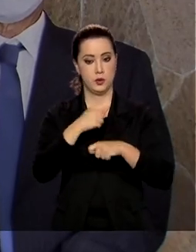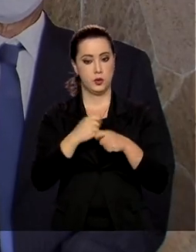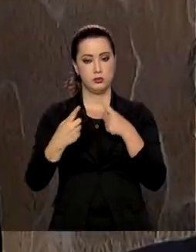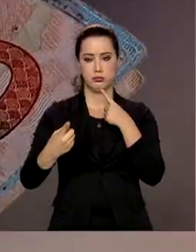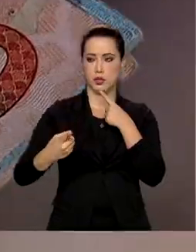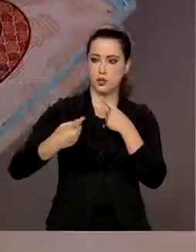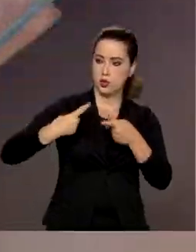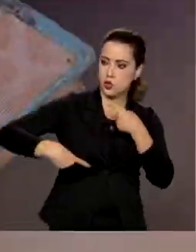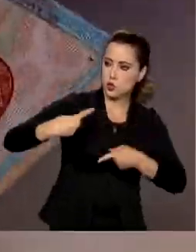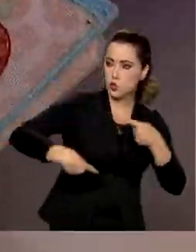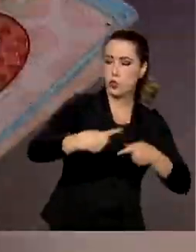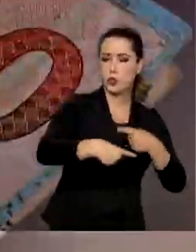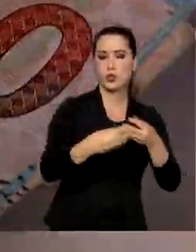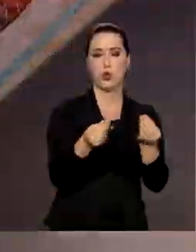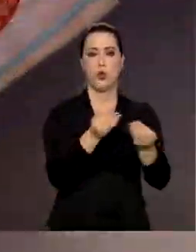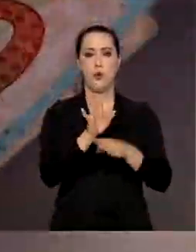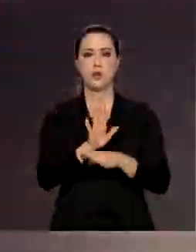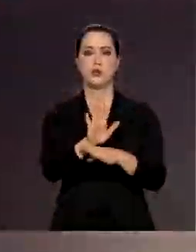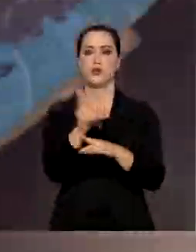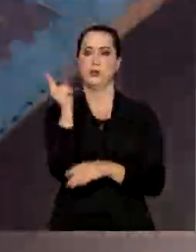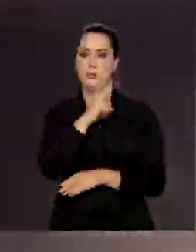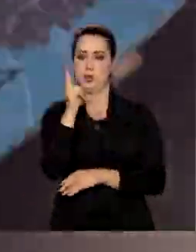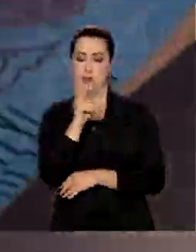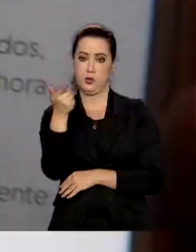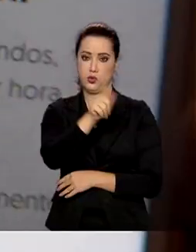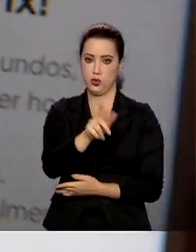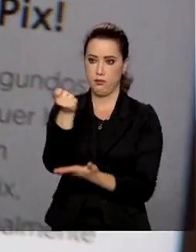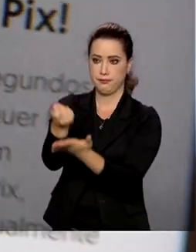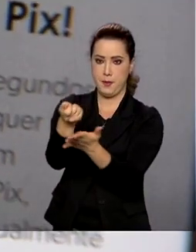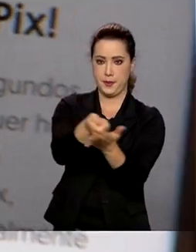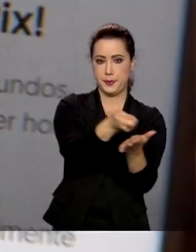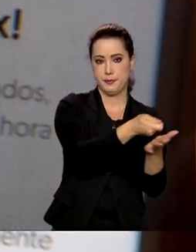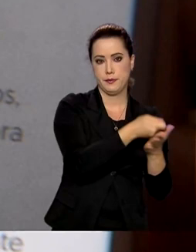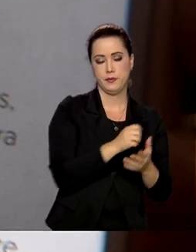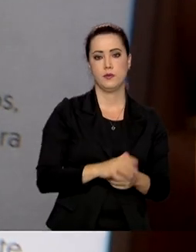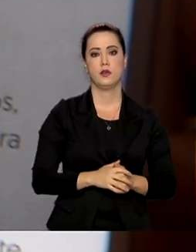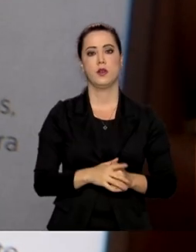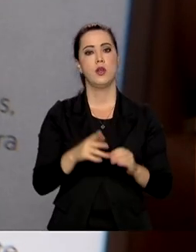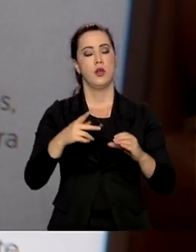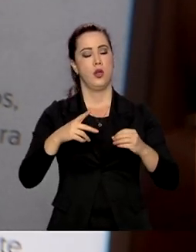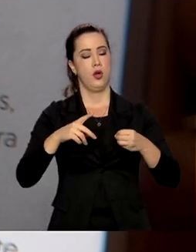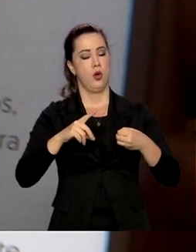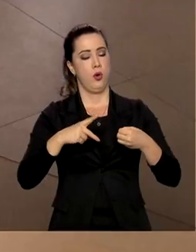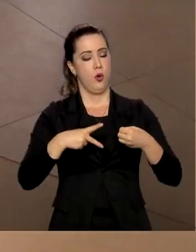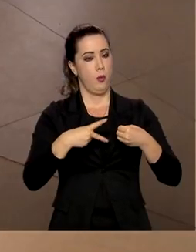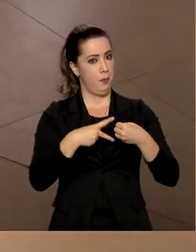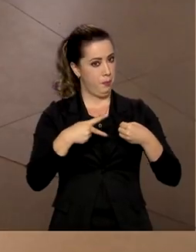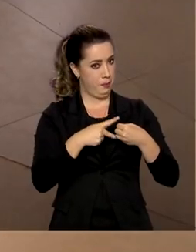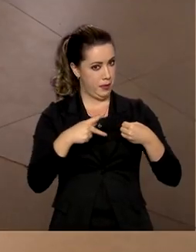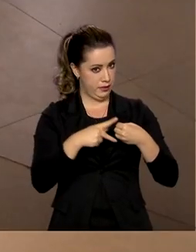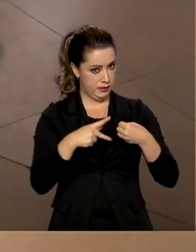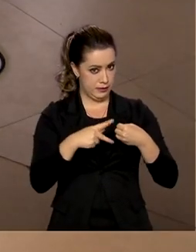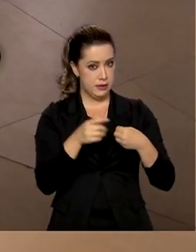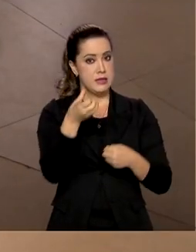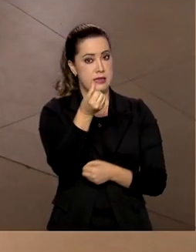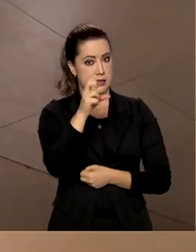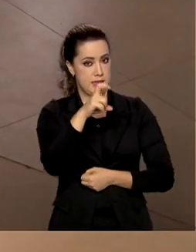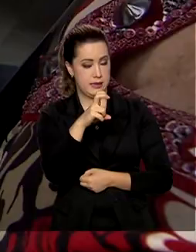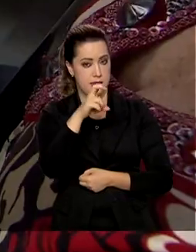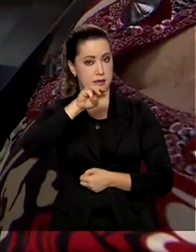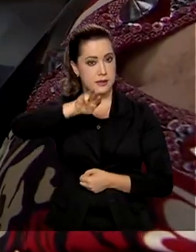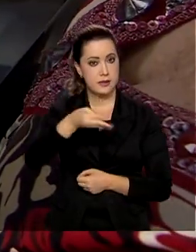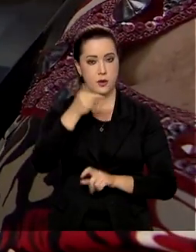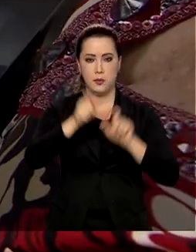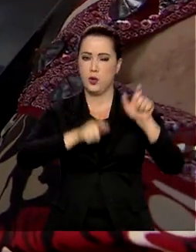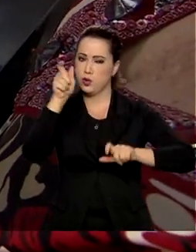e do Senado a retomada do auxílio emergencial. O PIX alcança 65 milhões de usuários. E